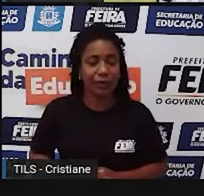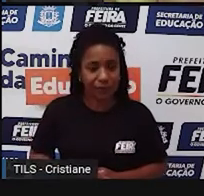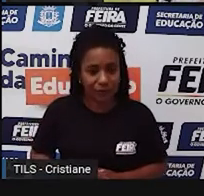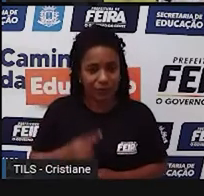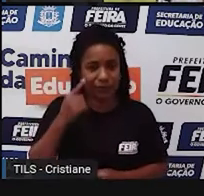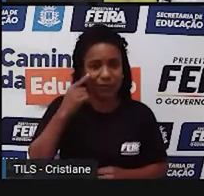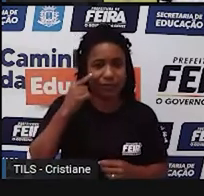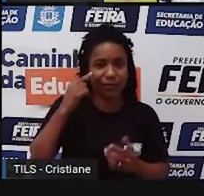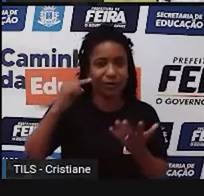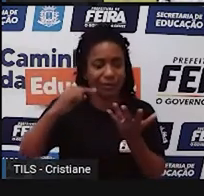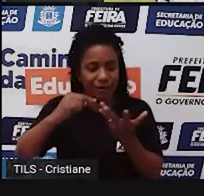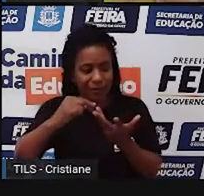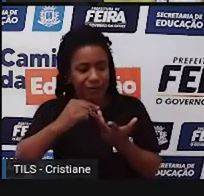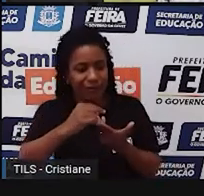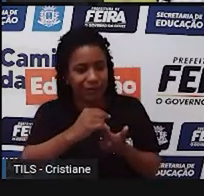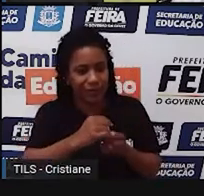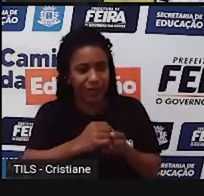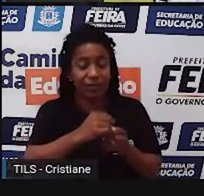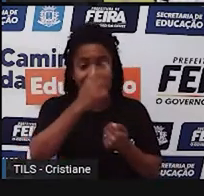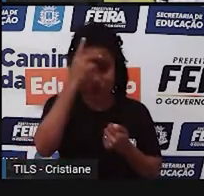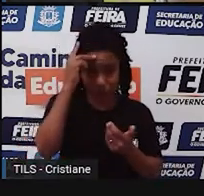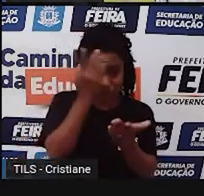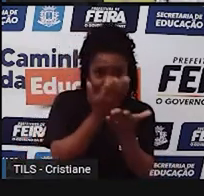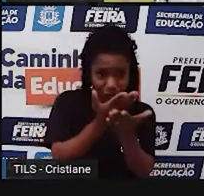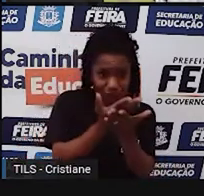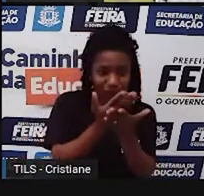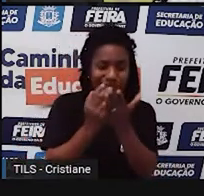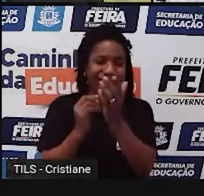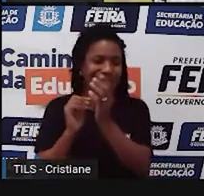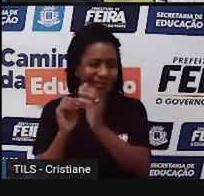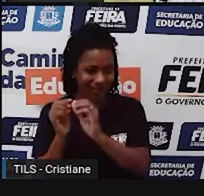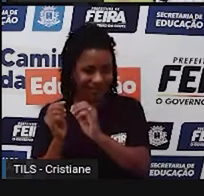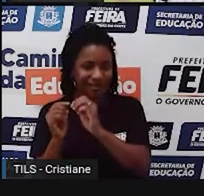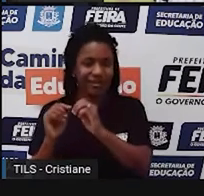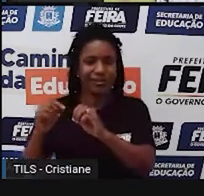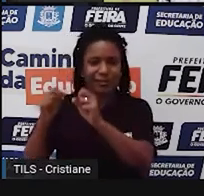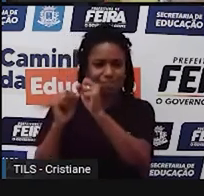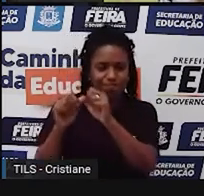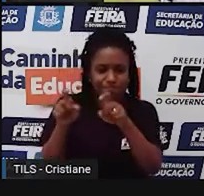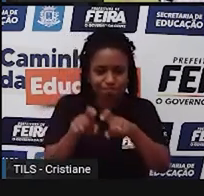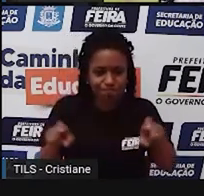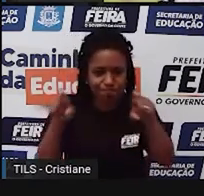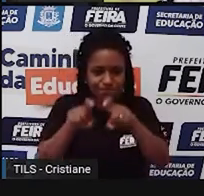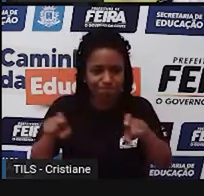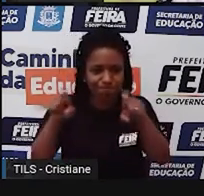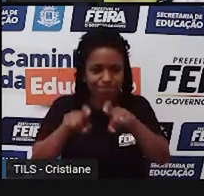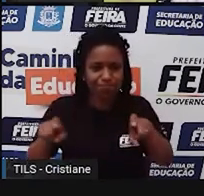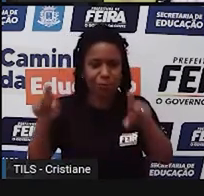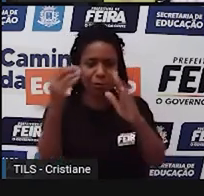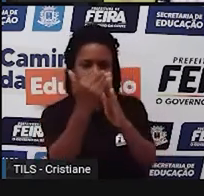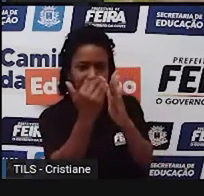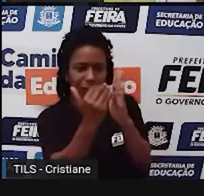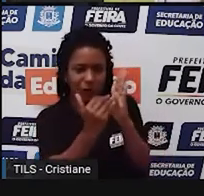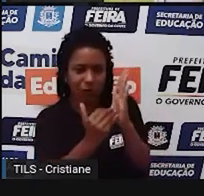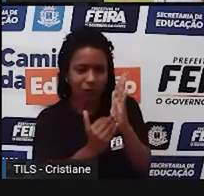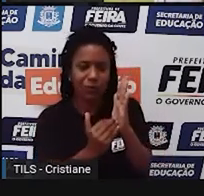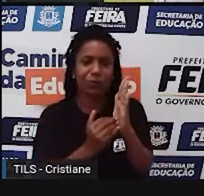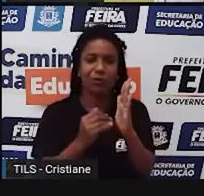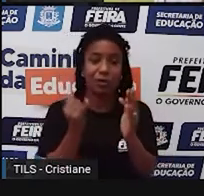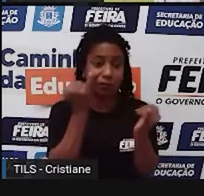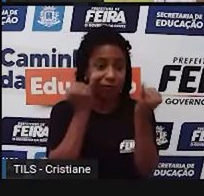né, tudo isso, esses aparelhos potentes, esses superprogramas de computadores, os dados que são coletados,